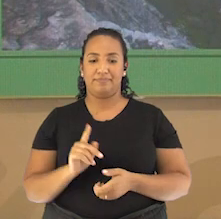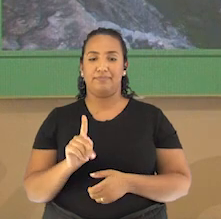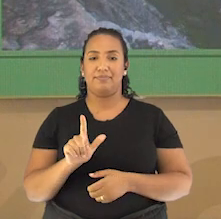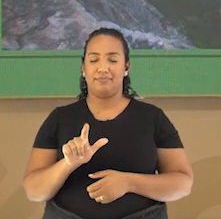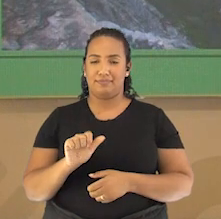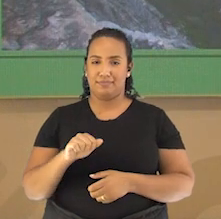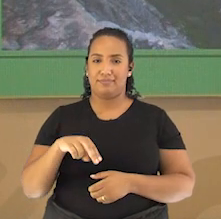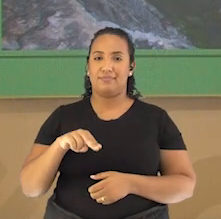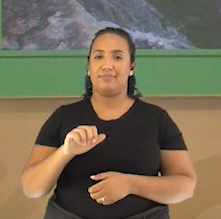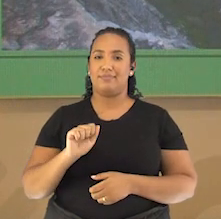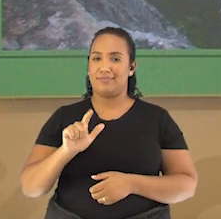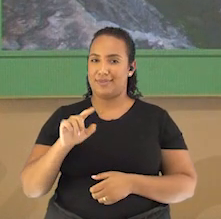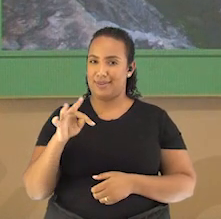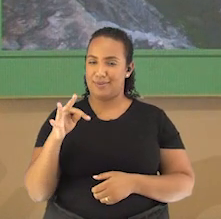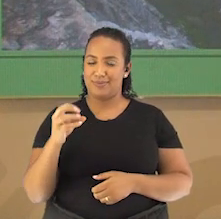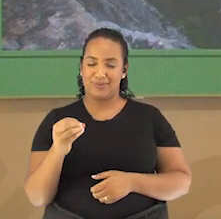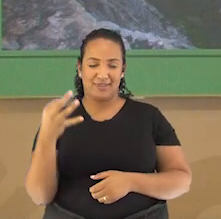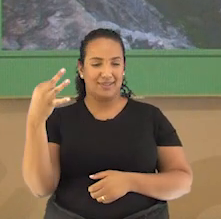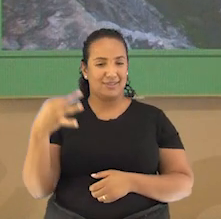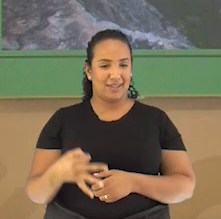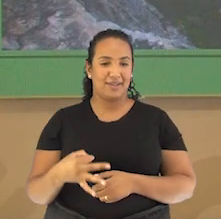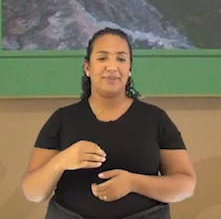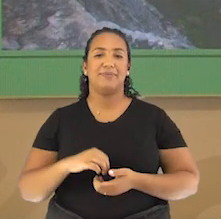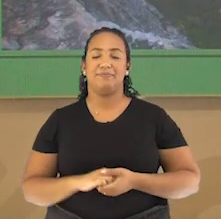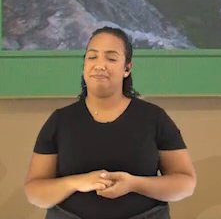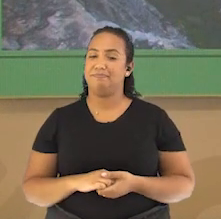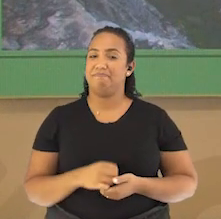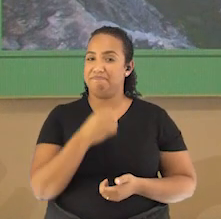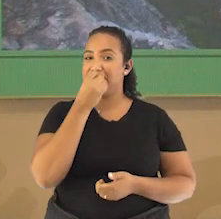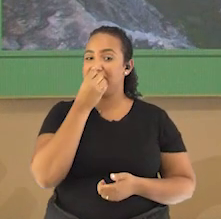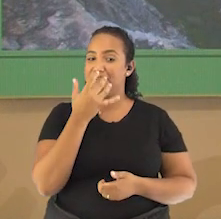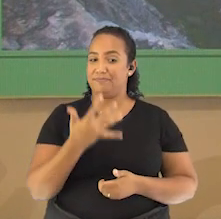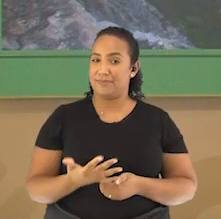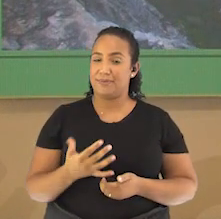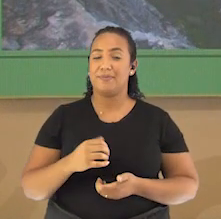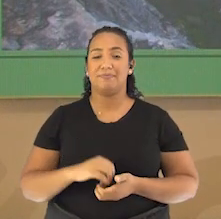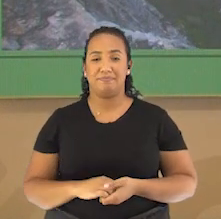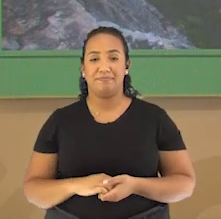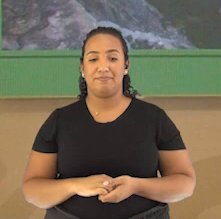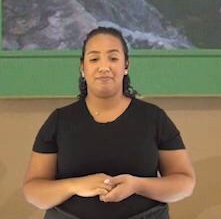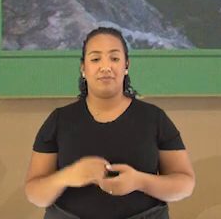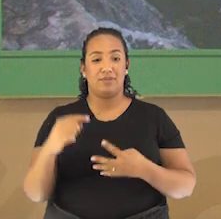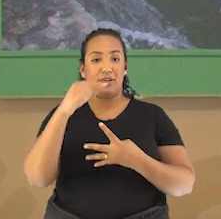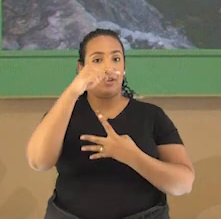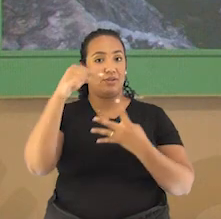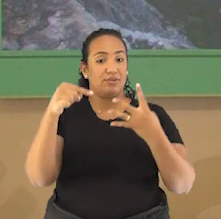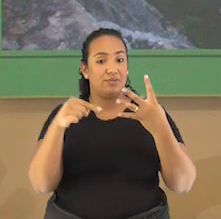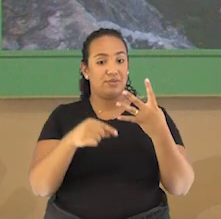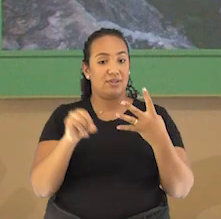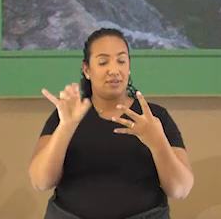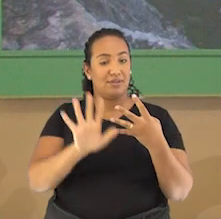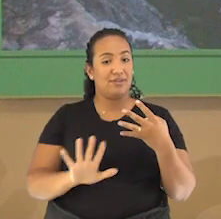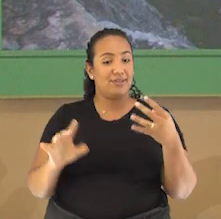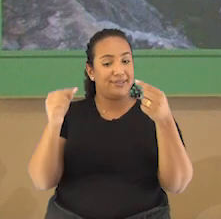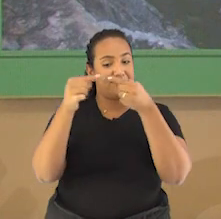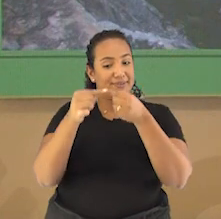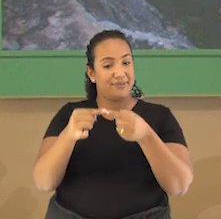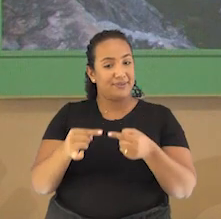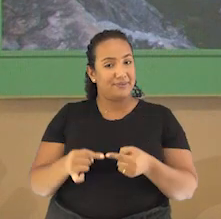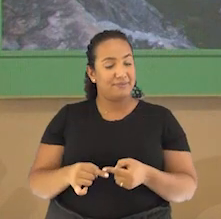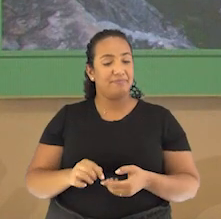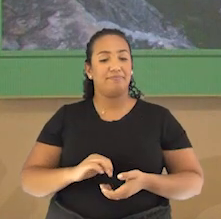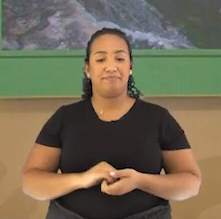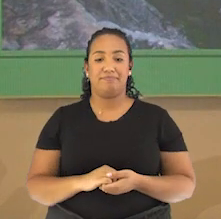planalto. Isso aí, pessoal! Muito bem! Temos, assim, as quatro formas de relevo que nós